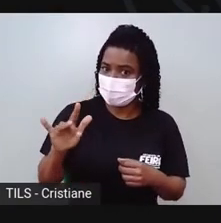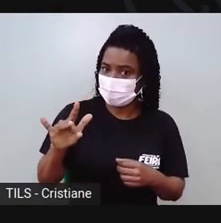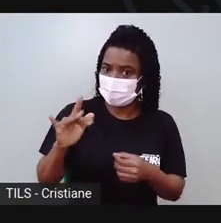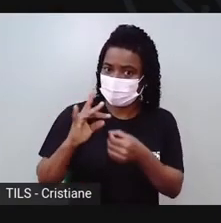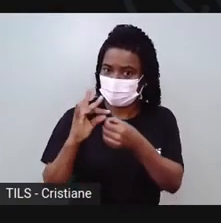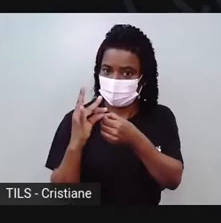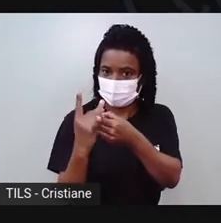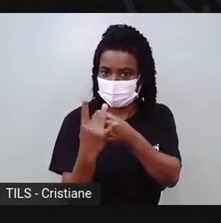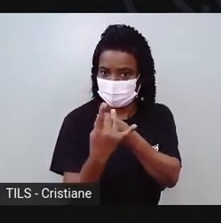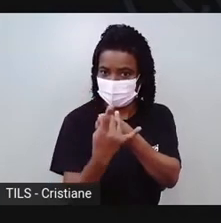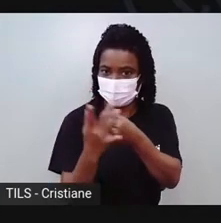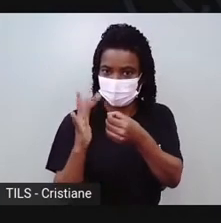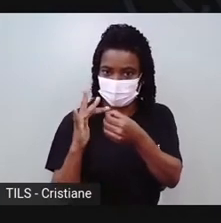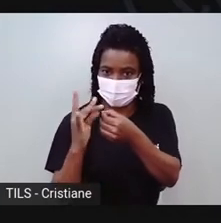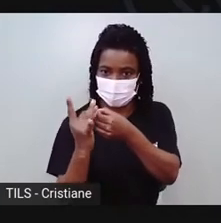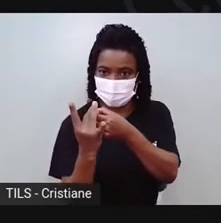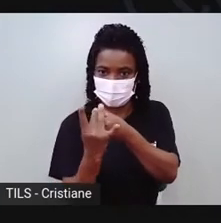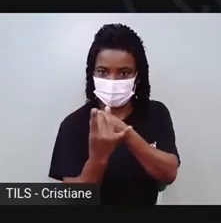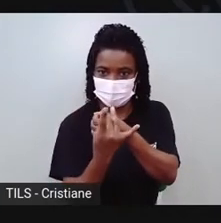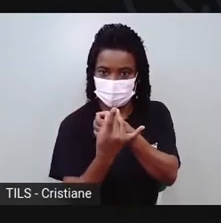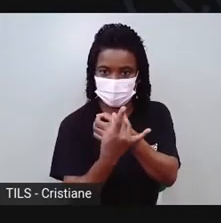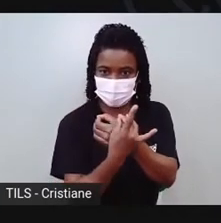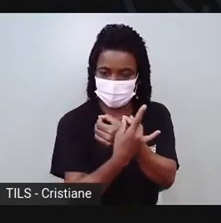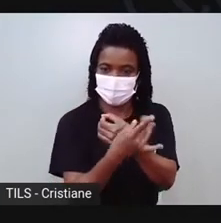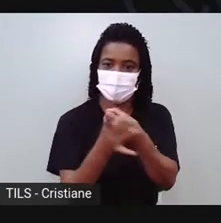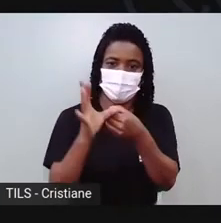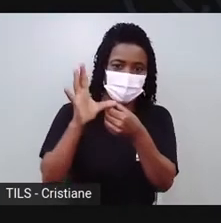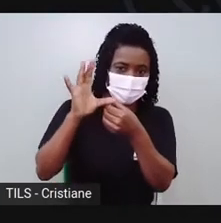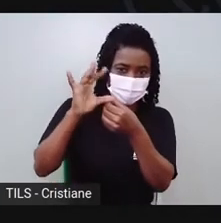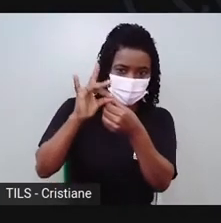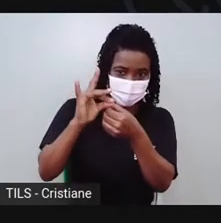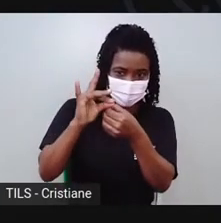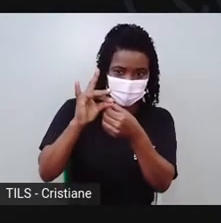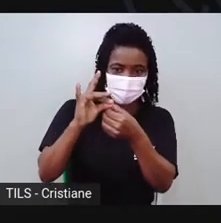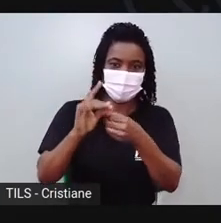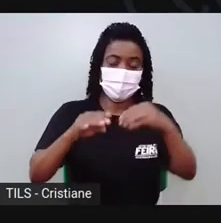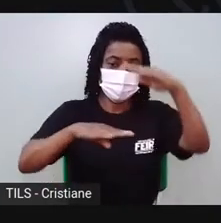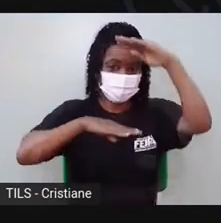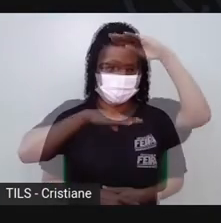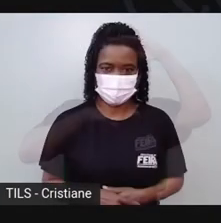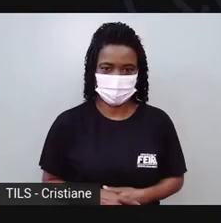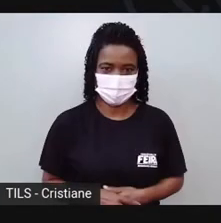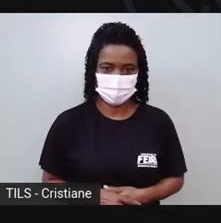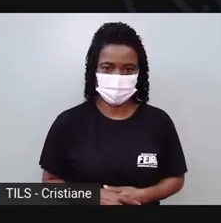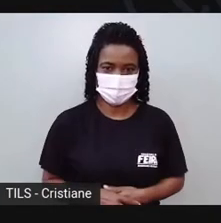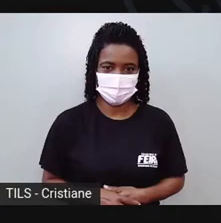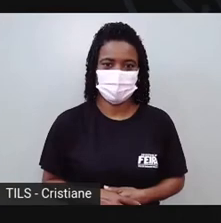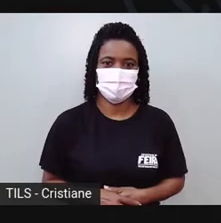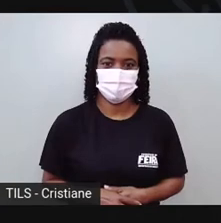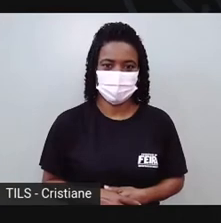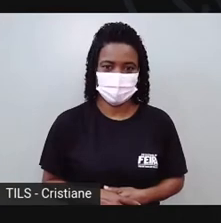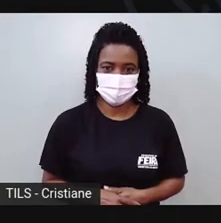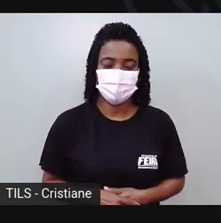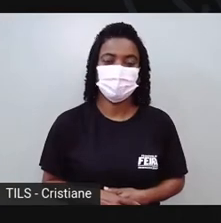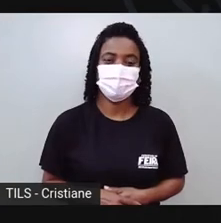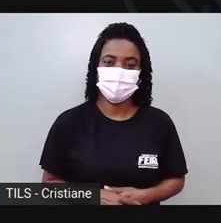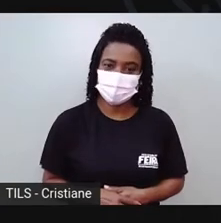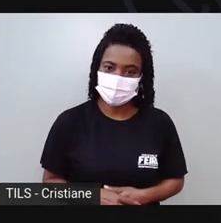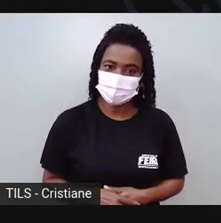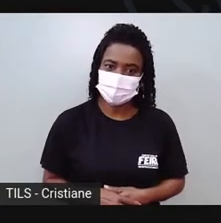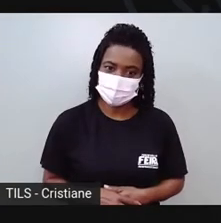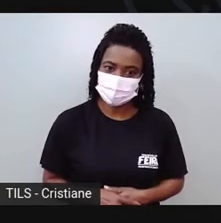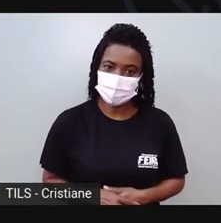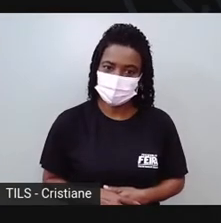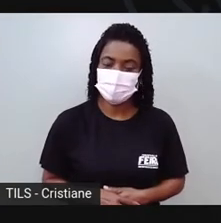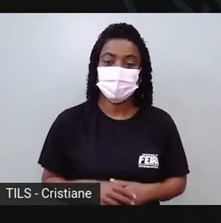Pronto, a gente já emendou a cabecinha do porquinho. E a gente vai fazer o